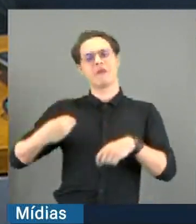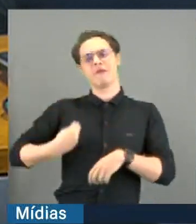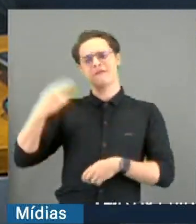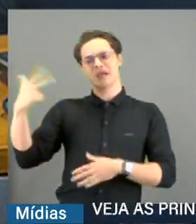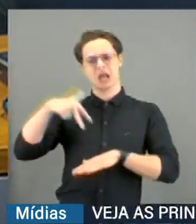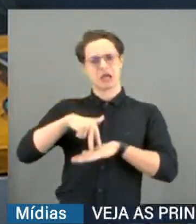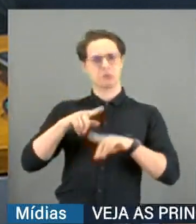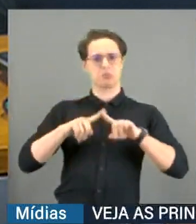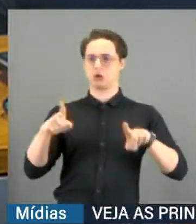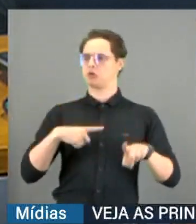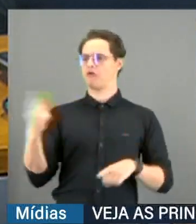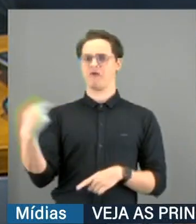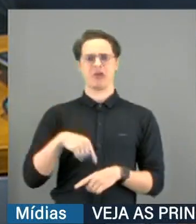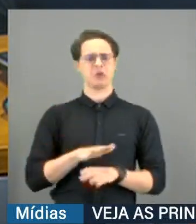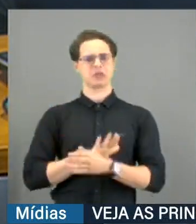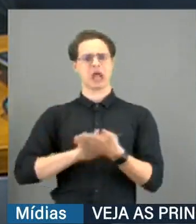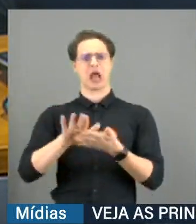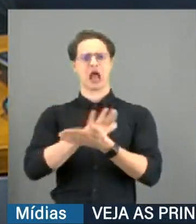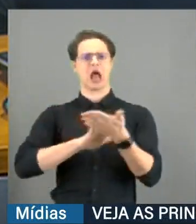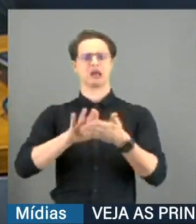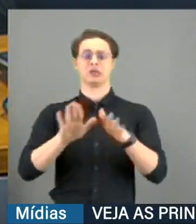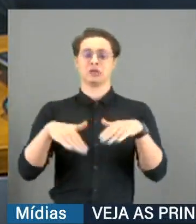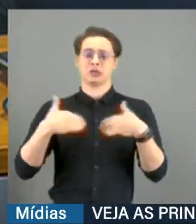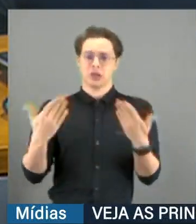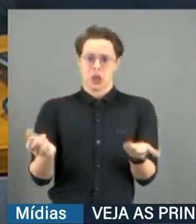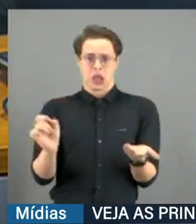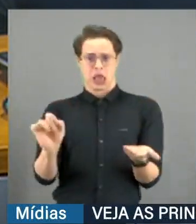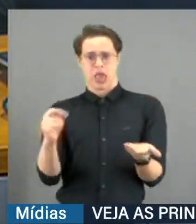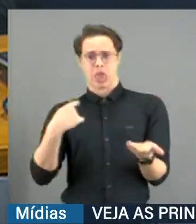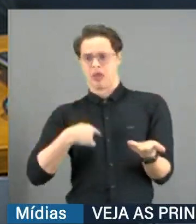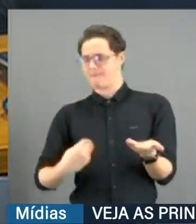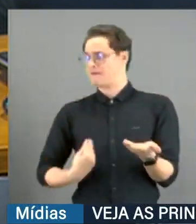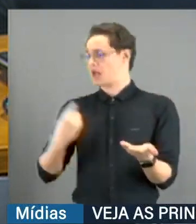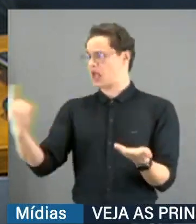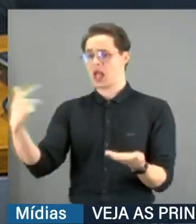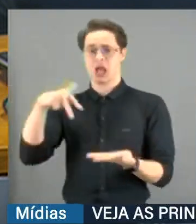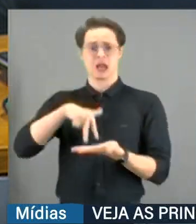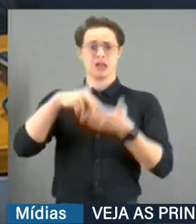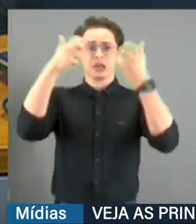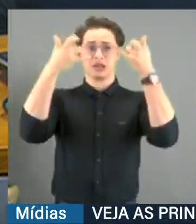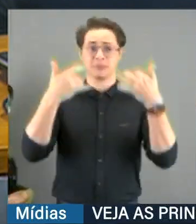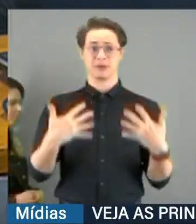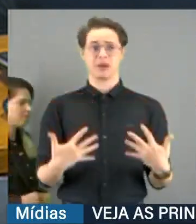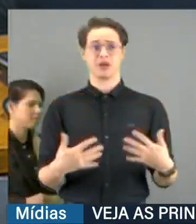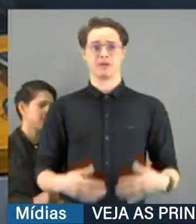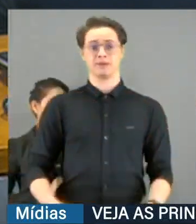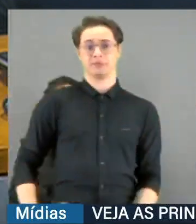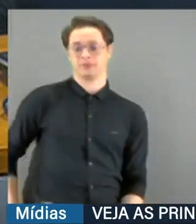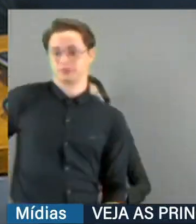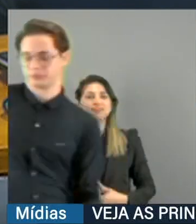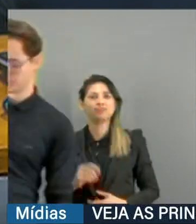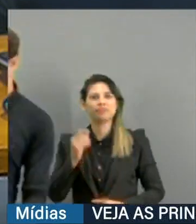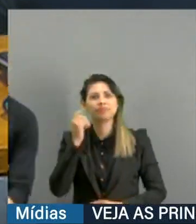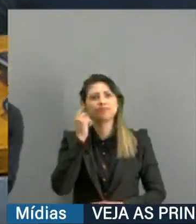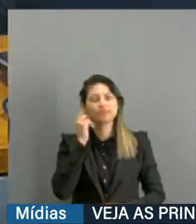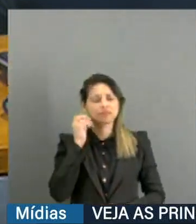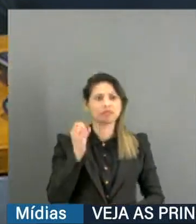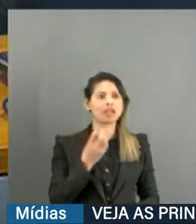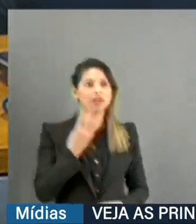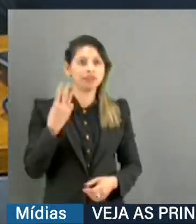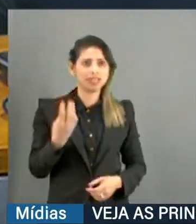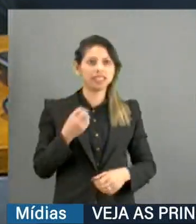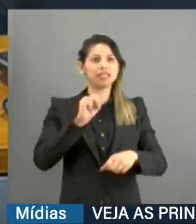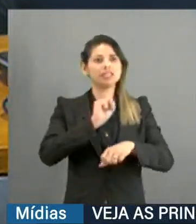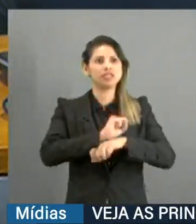Não sei porque ainda não veio. Então, este tem que estar aqui para explicar. E eu quero, nos últimos 30 segundos, deixar o meu único